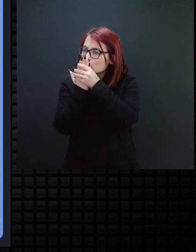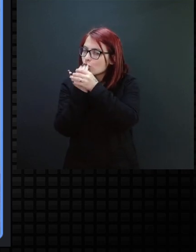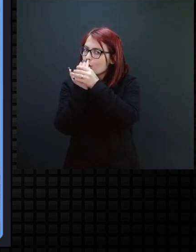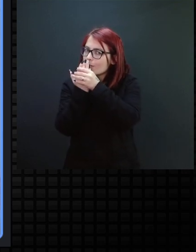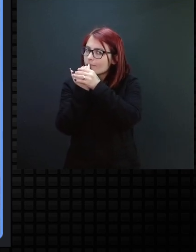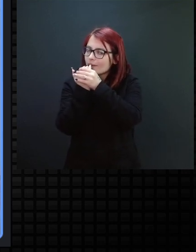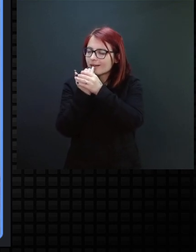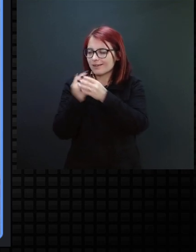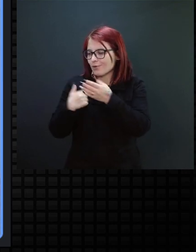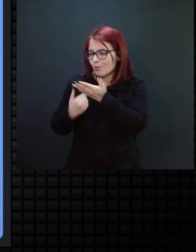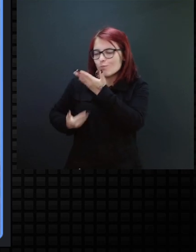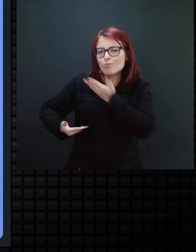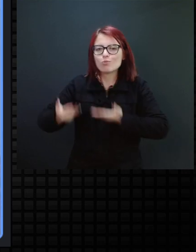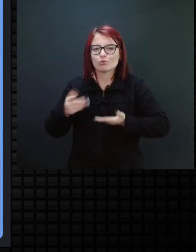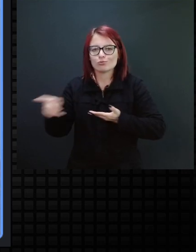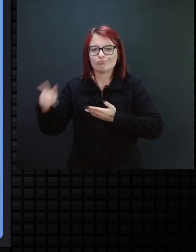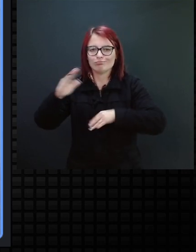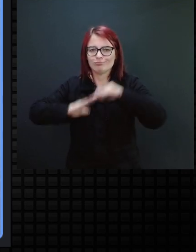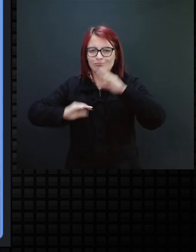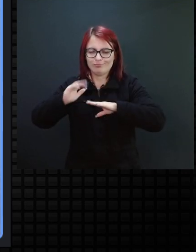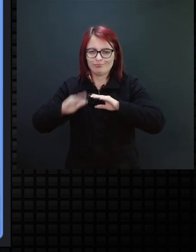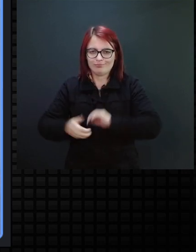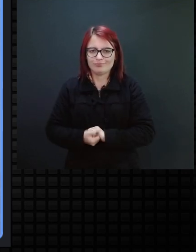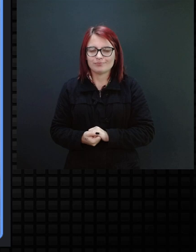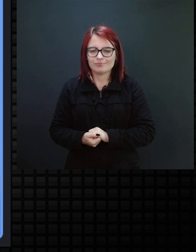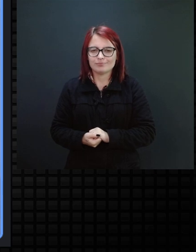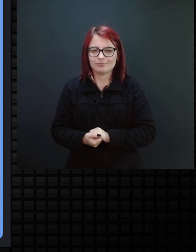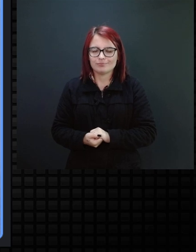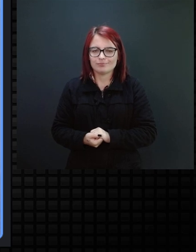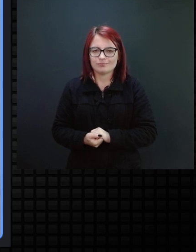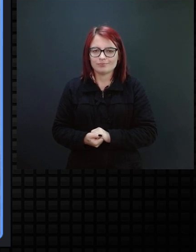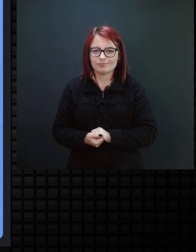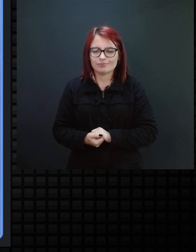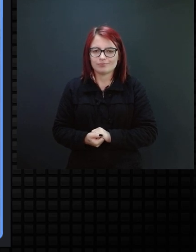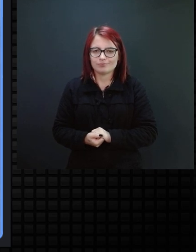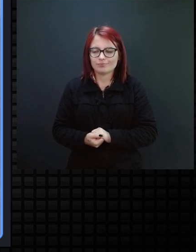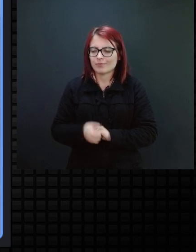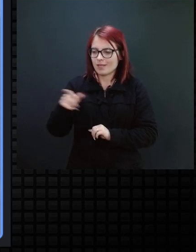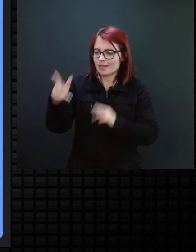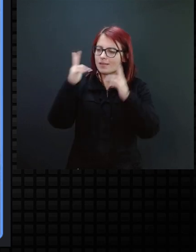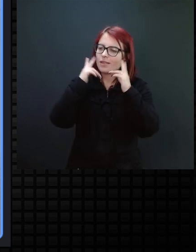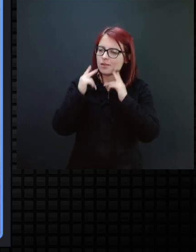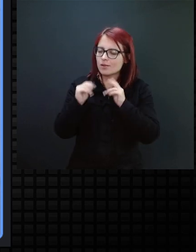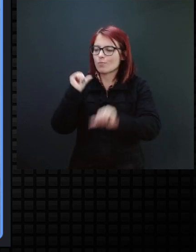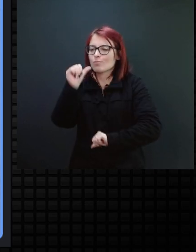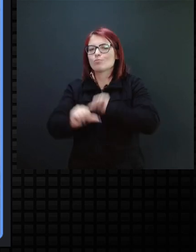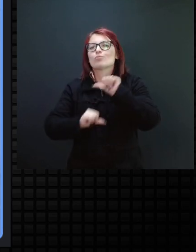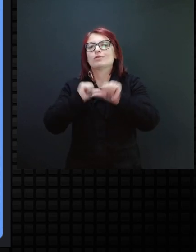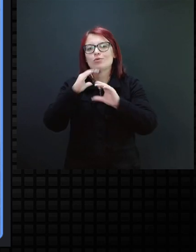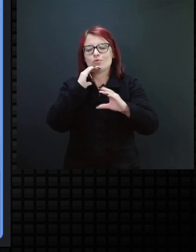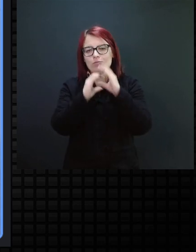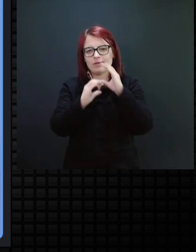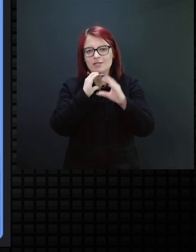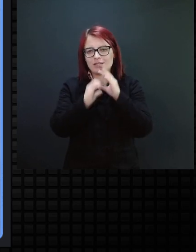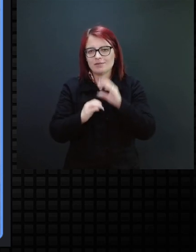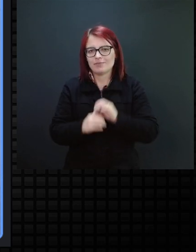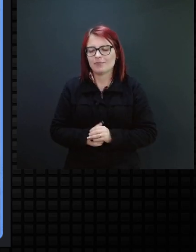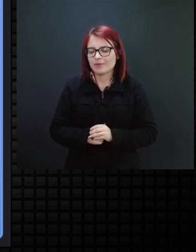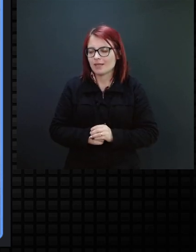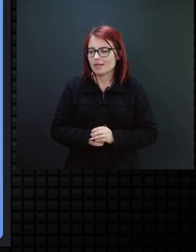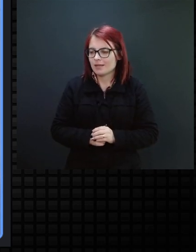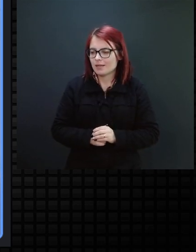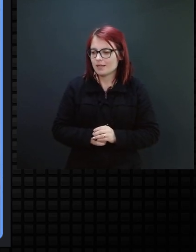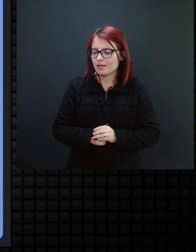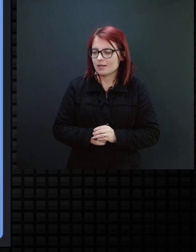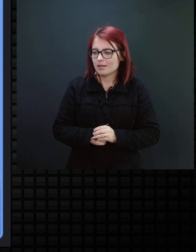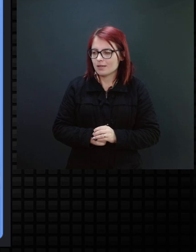e faz a troca por de um de um de um gesto natural aaaah, aí com a mãozinha dela a